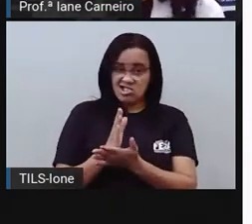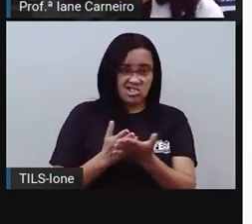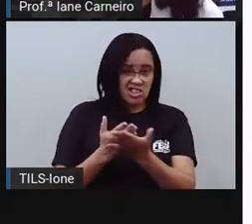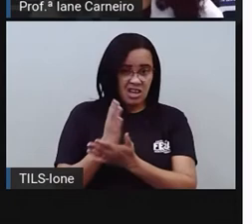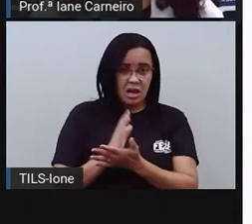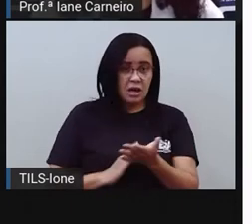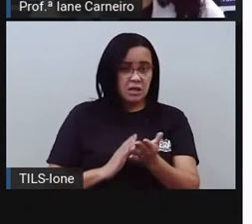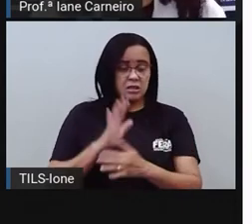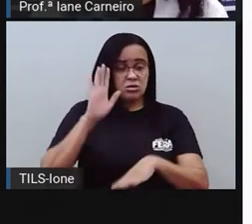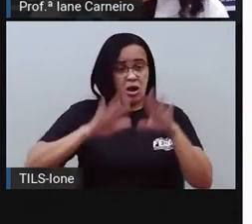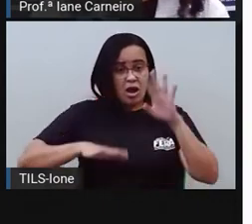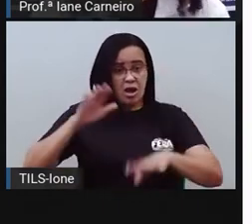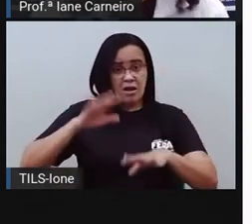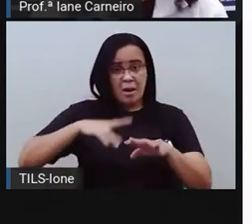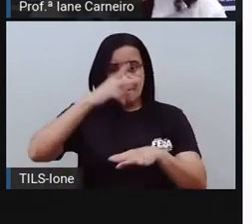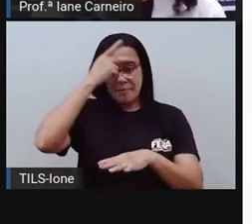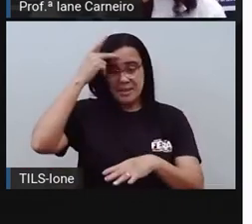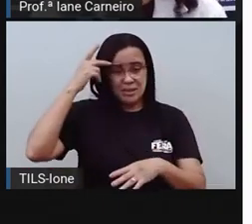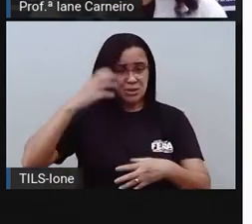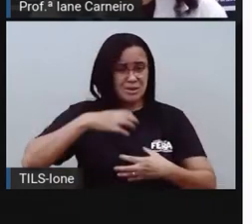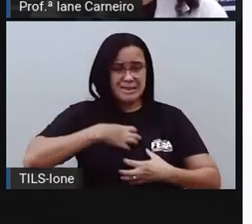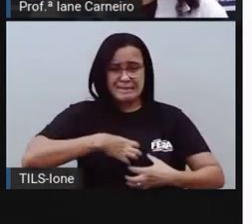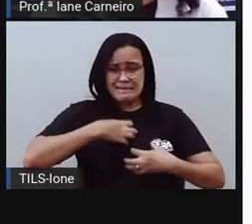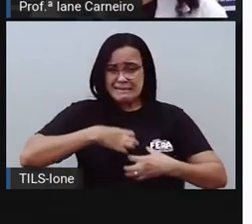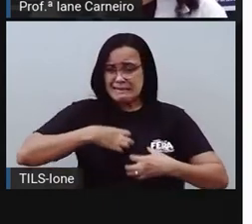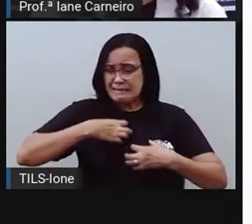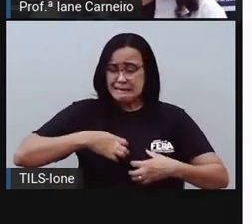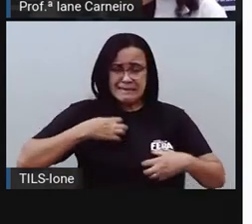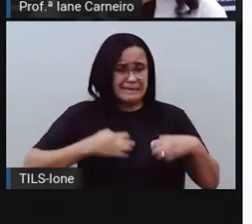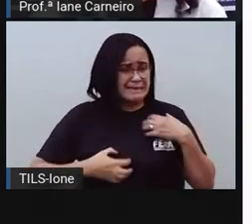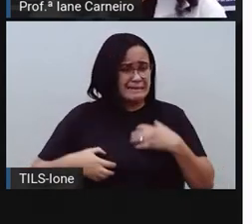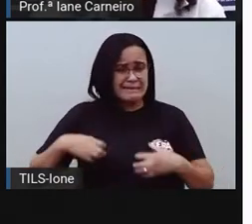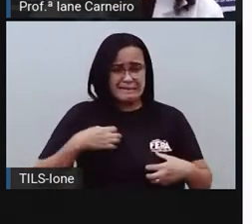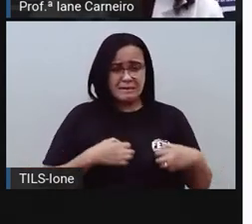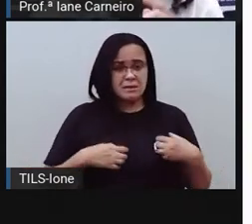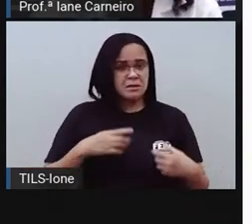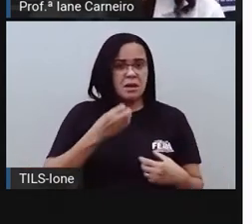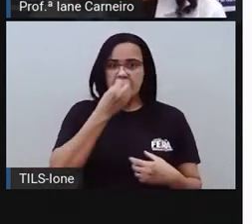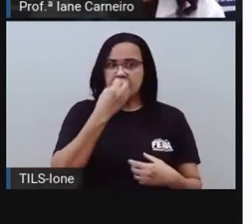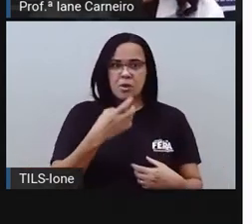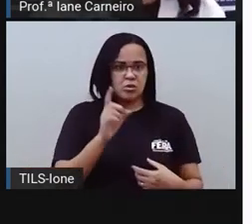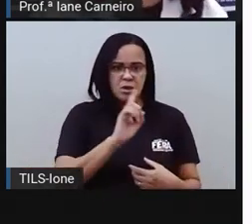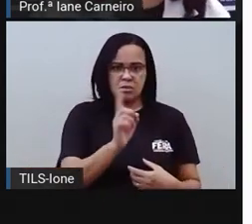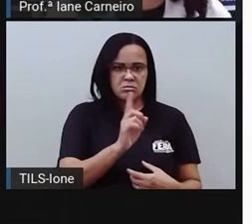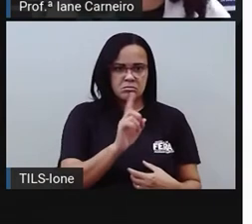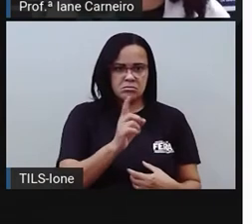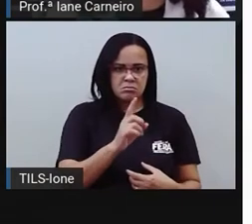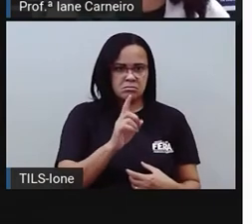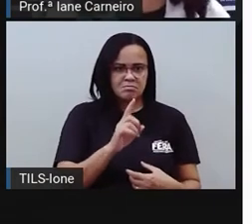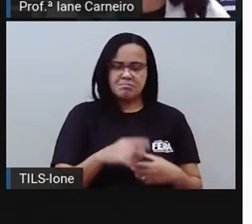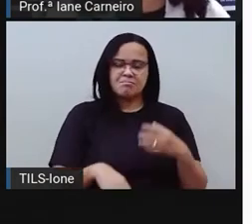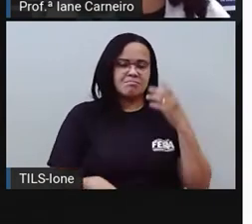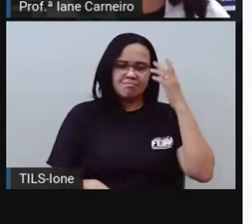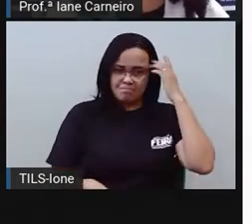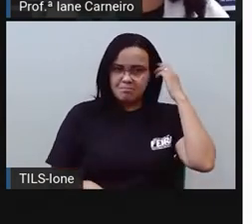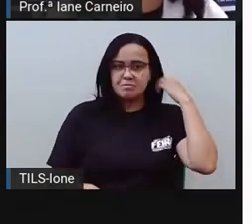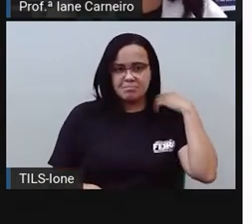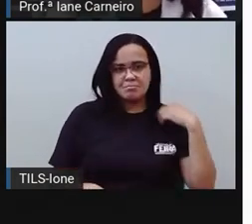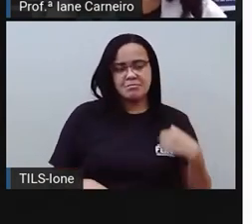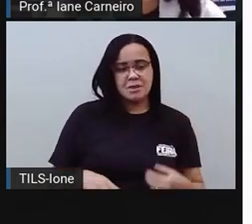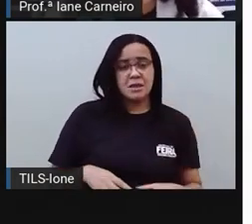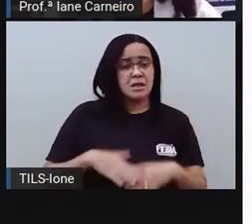zangado, chateado, né? E isso não é legal, tá certo? E como eu já falei em outra aula com vocês,